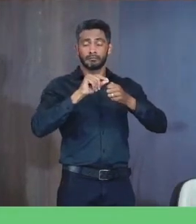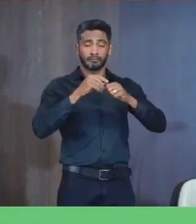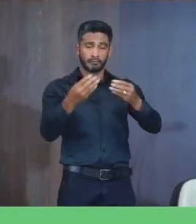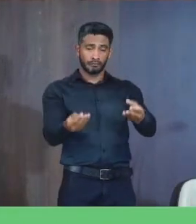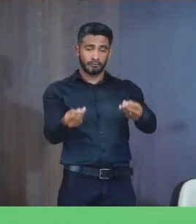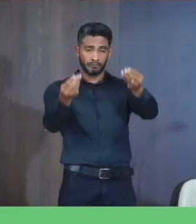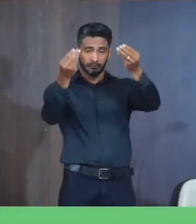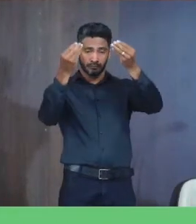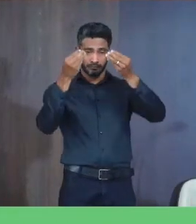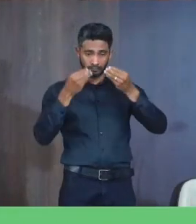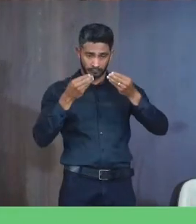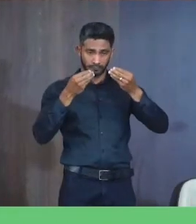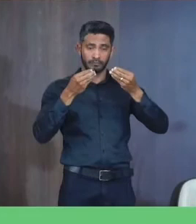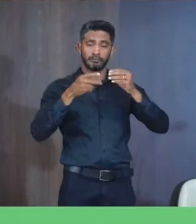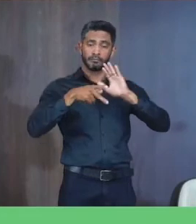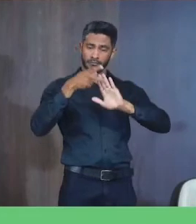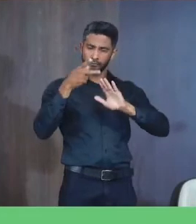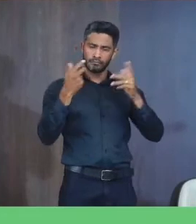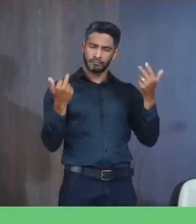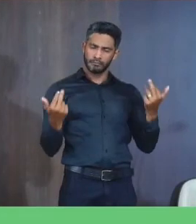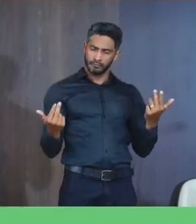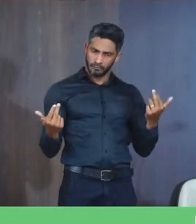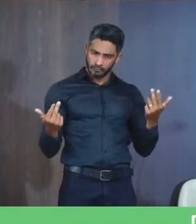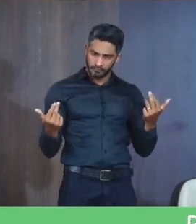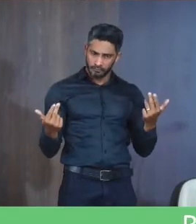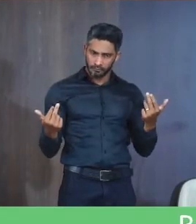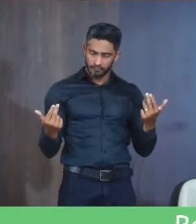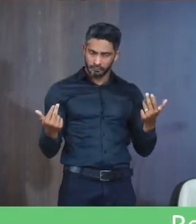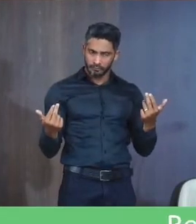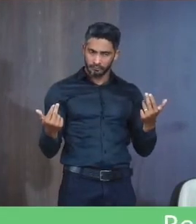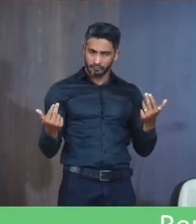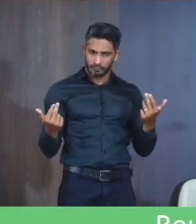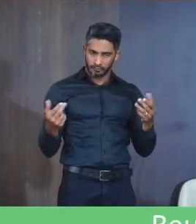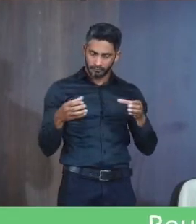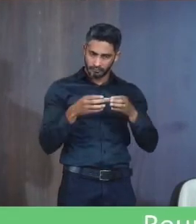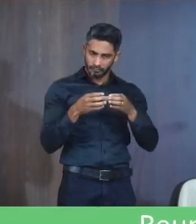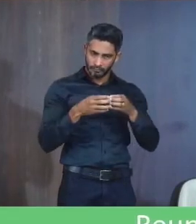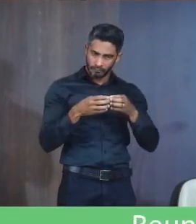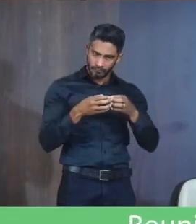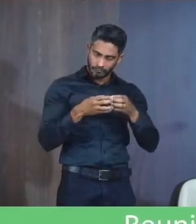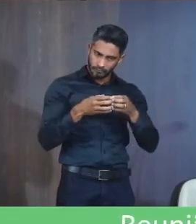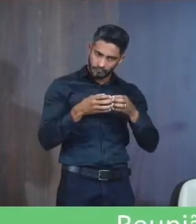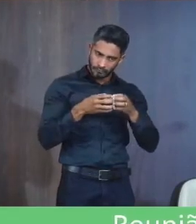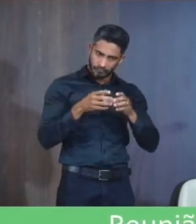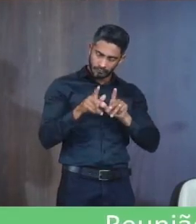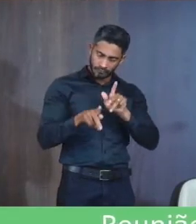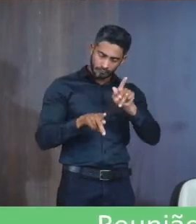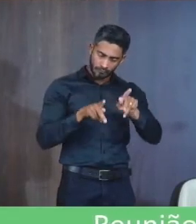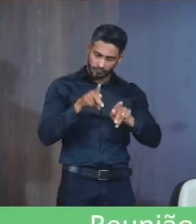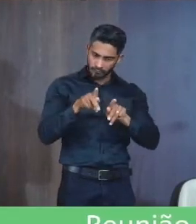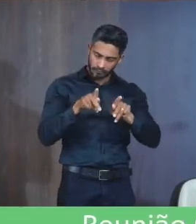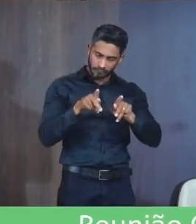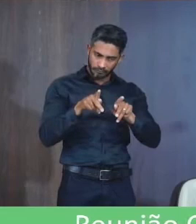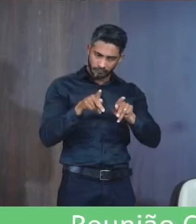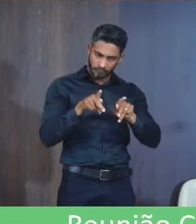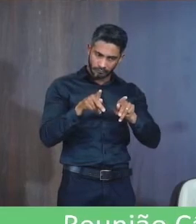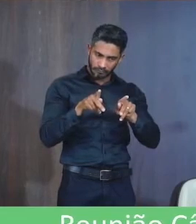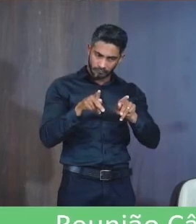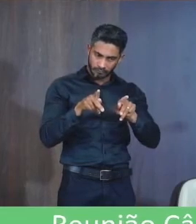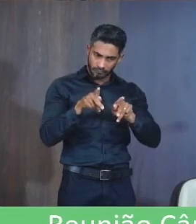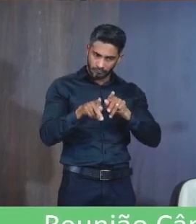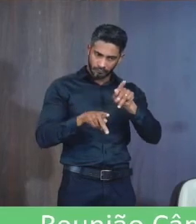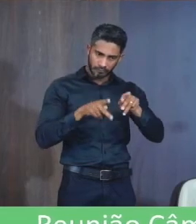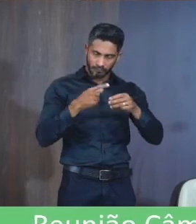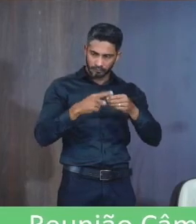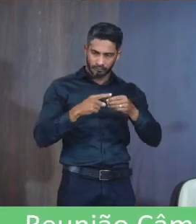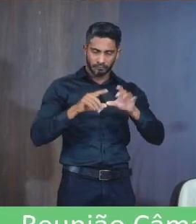casa Um projeto Semelhante Para Os órgãos Públicos Municipais De uma forma Geral Em especial